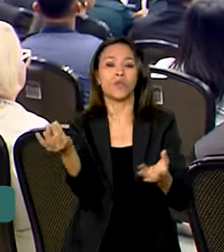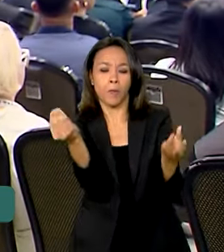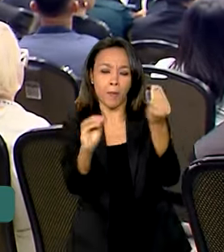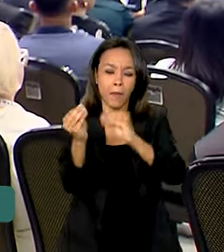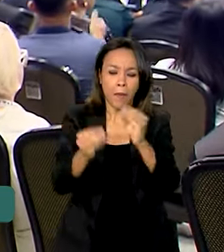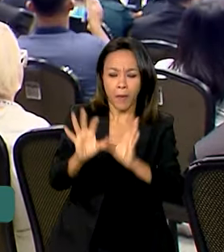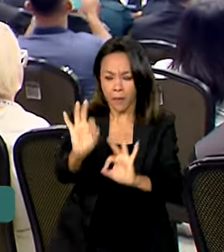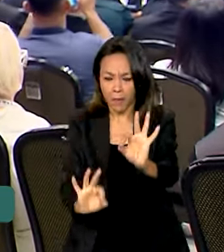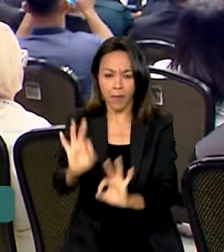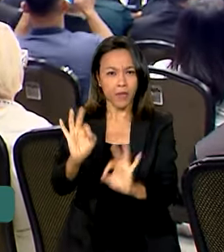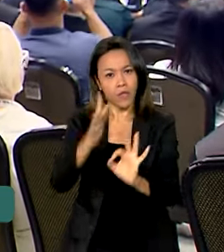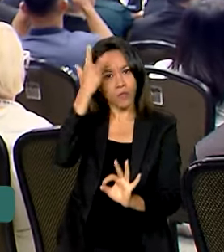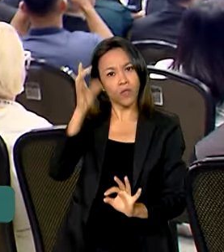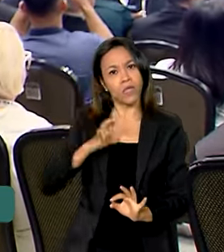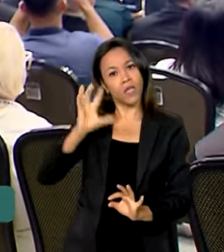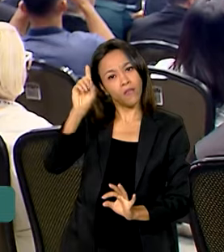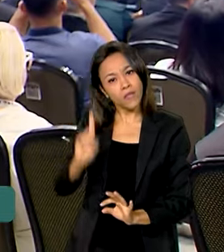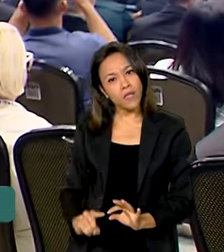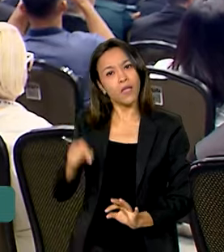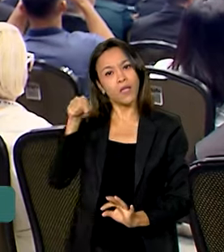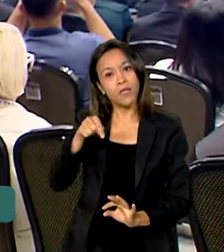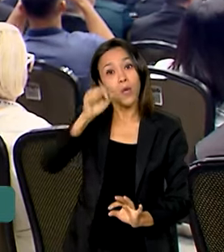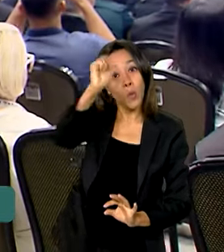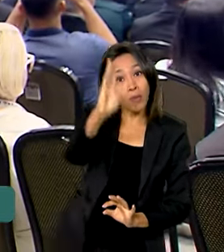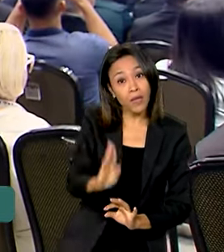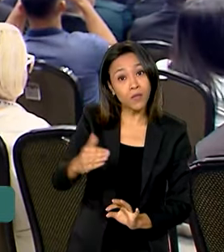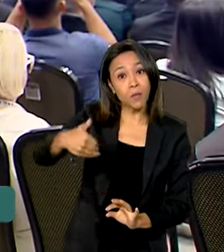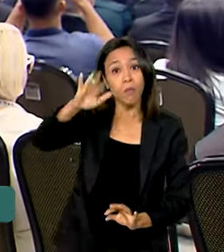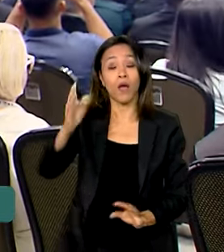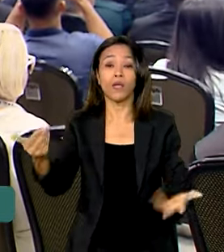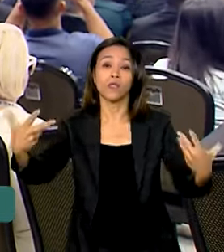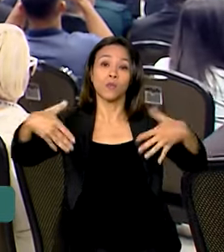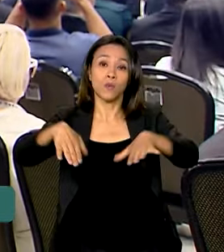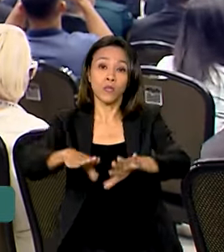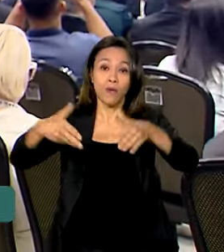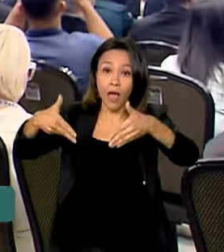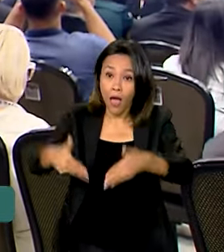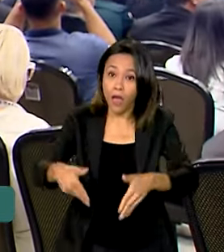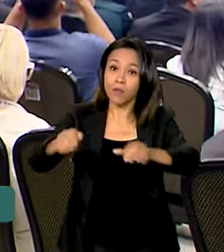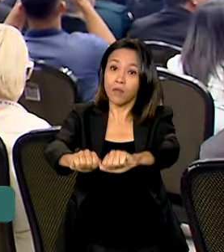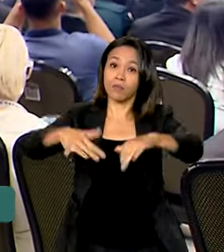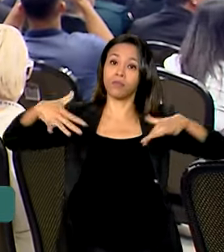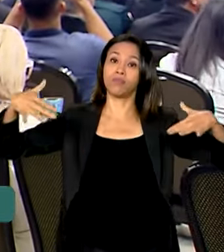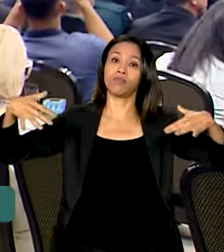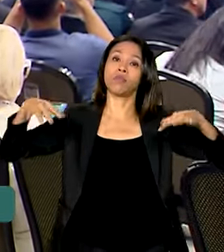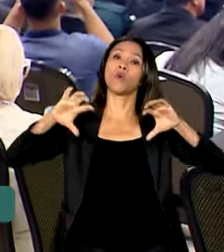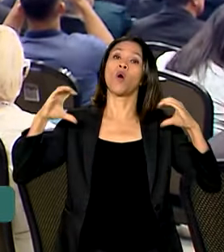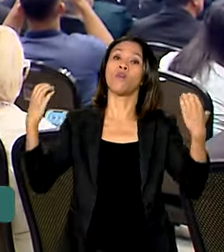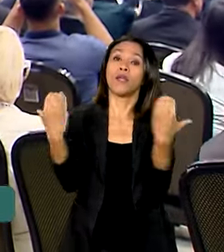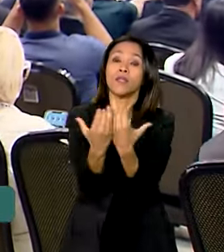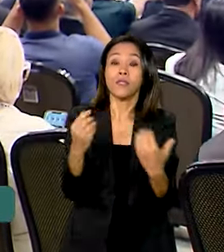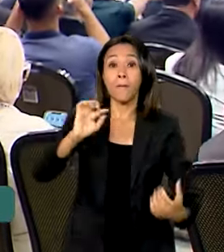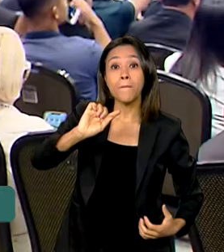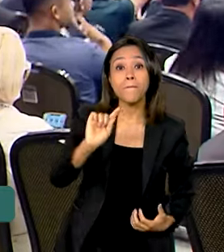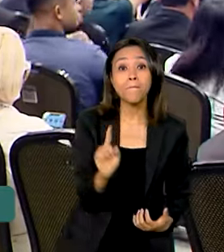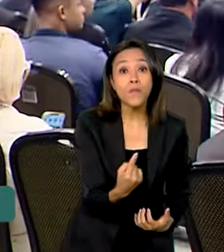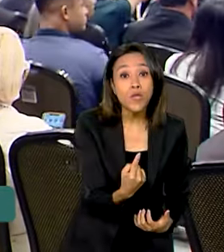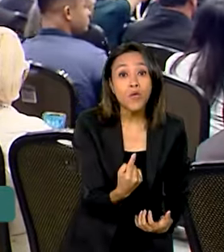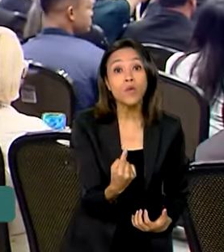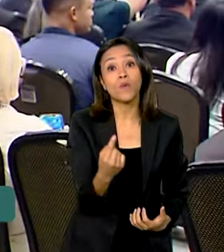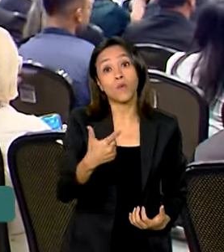Deficiência, construindo um Brasil mais inclusivo, a conferência contou com pelo menos 1.200